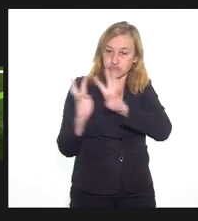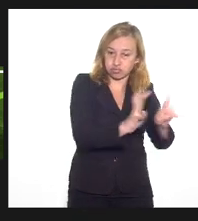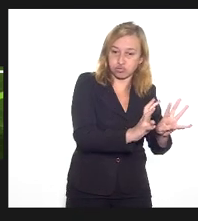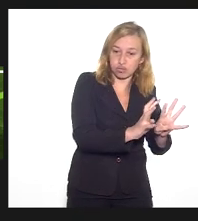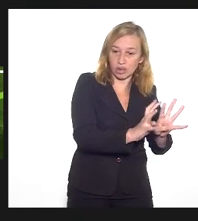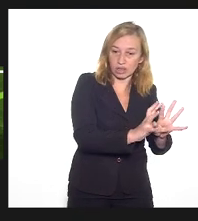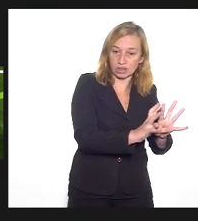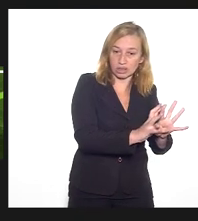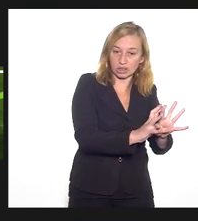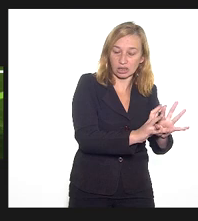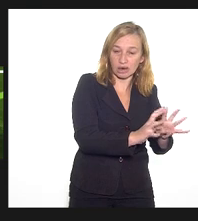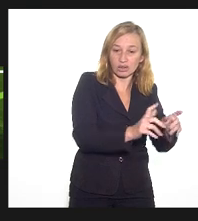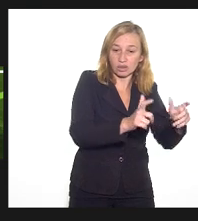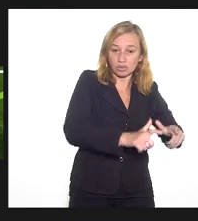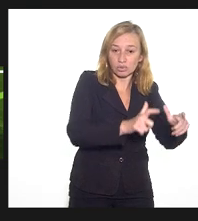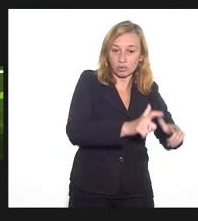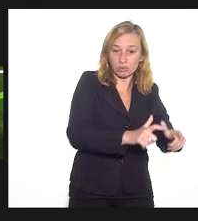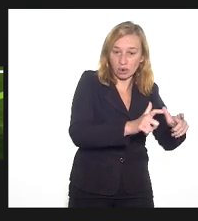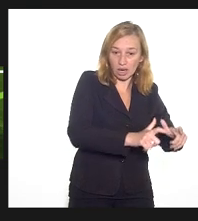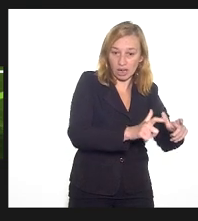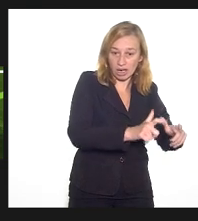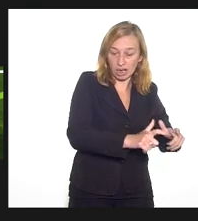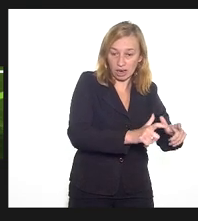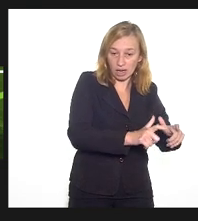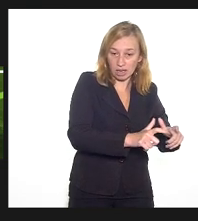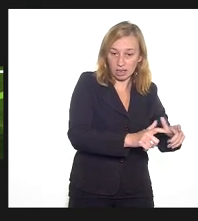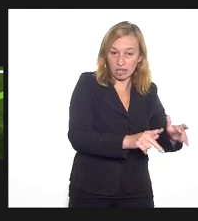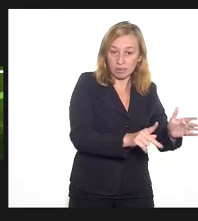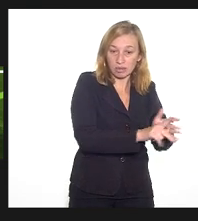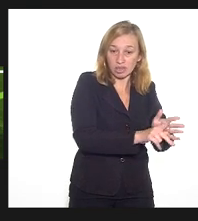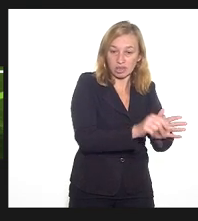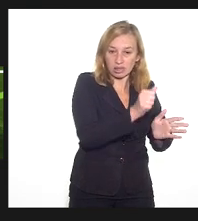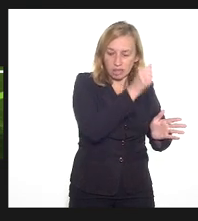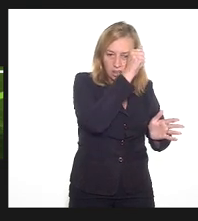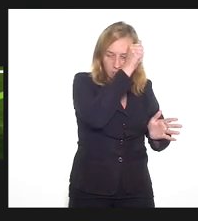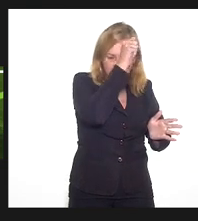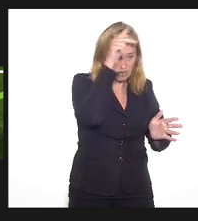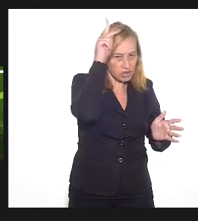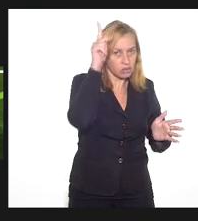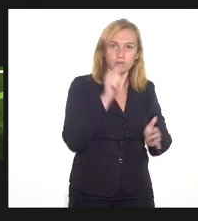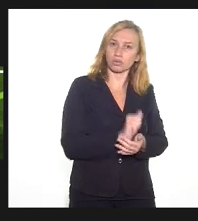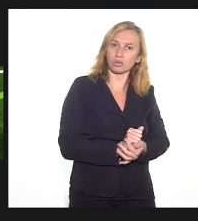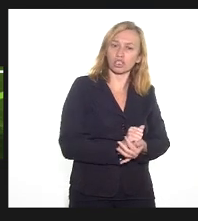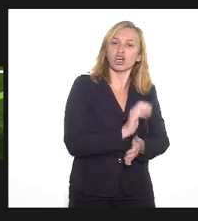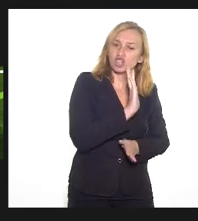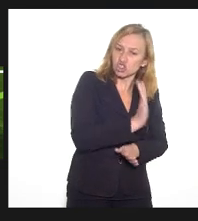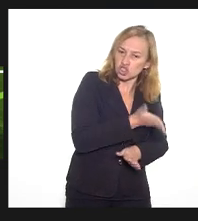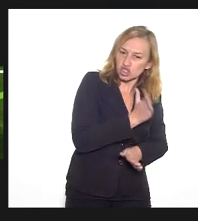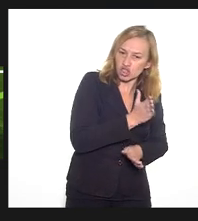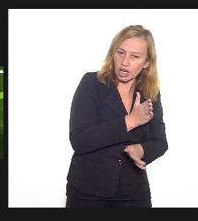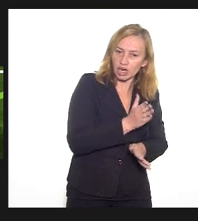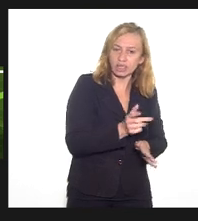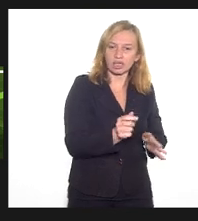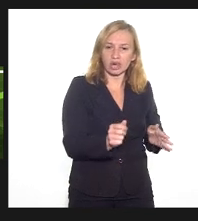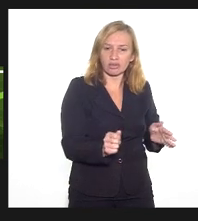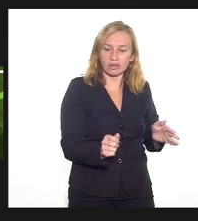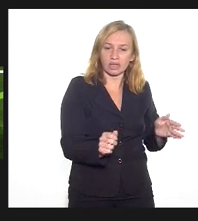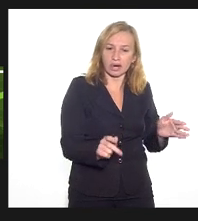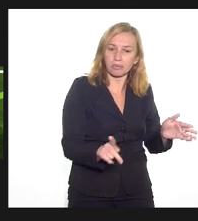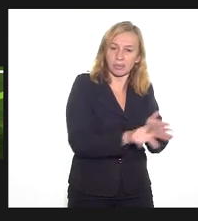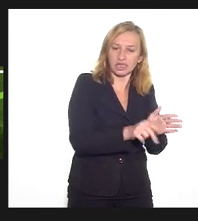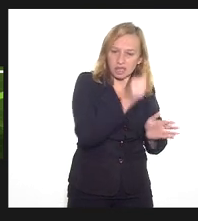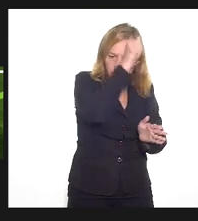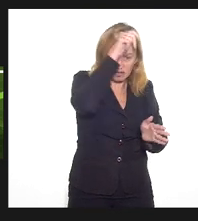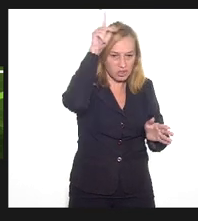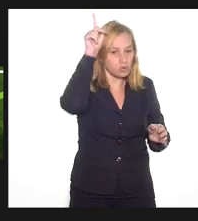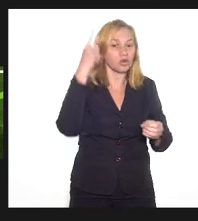habitacionais que tinham tutela do município. E a gente entendia que, já que estava sob a tutela do município, o município